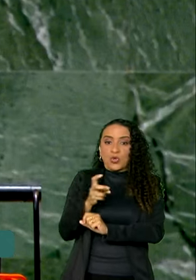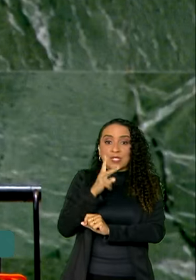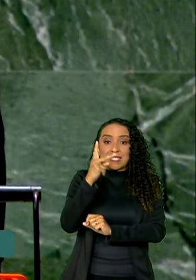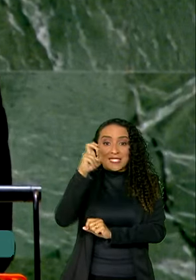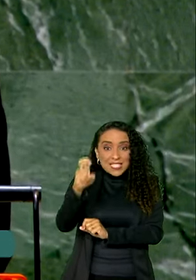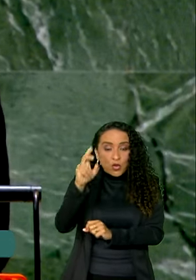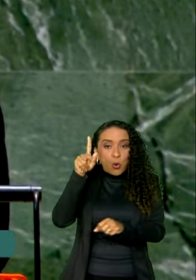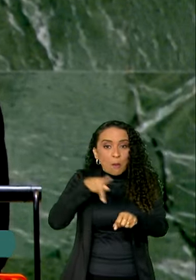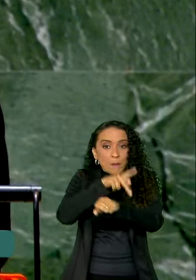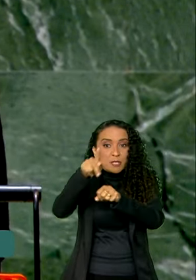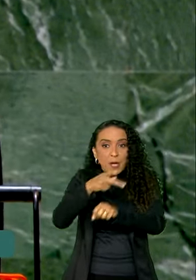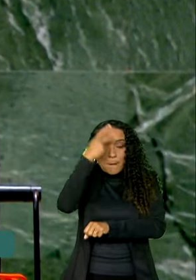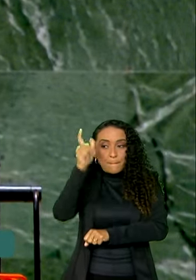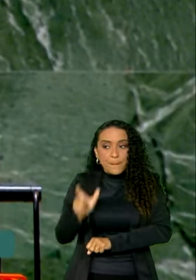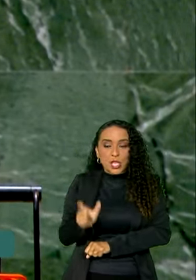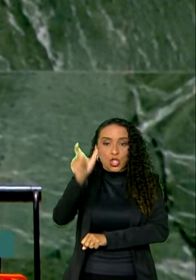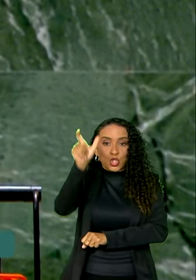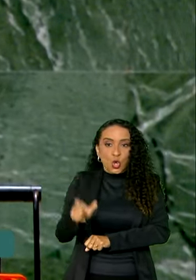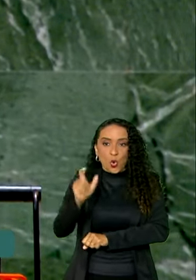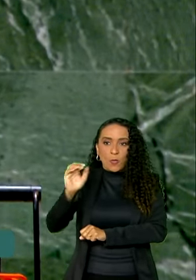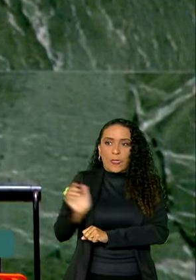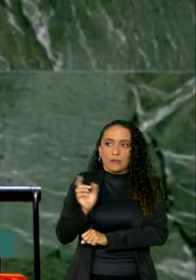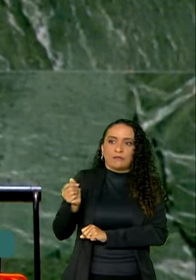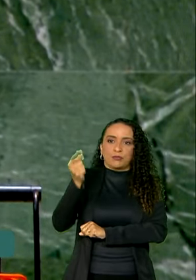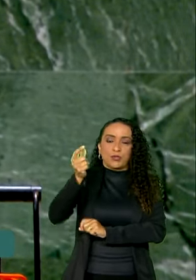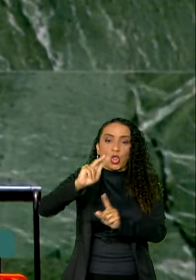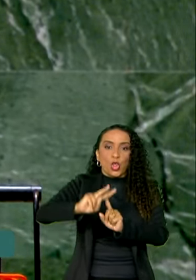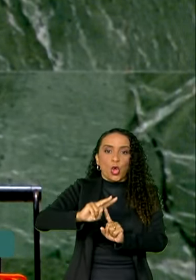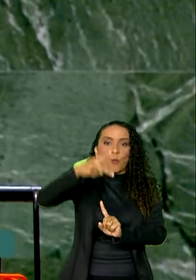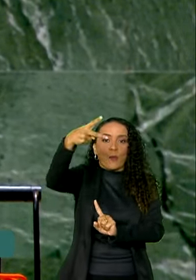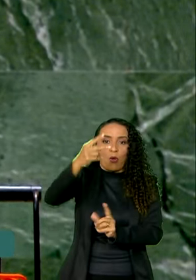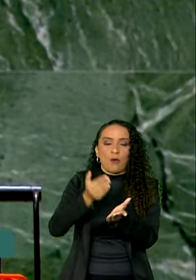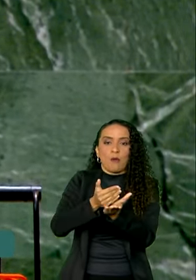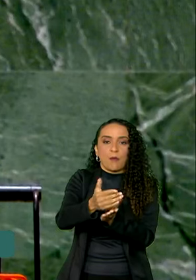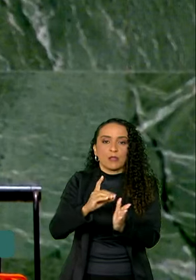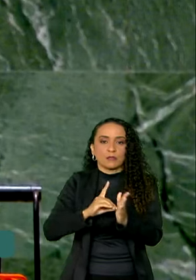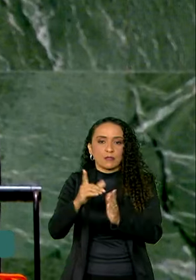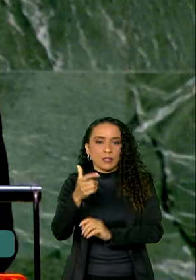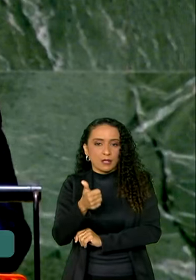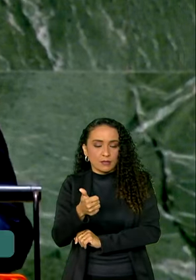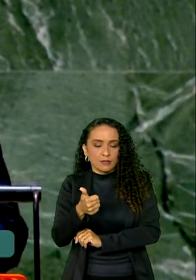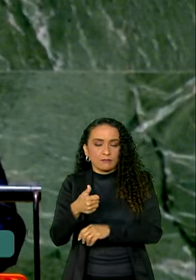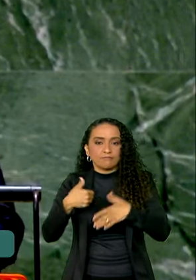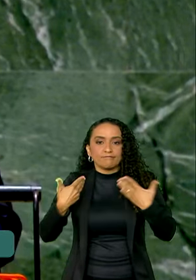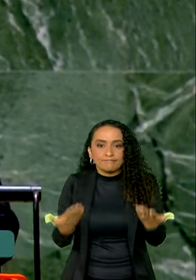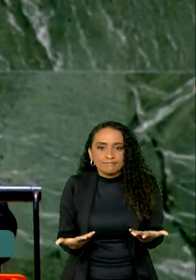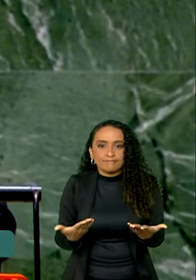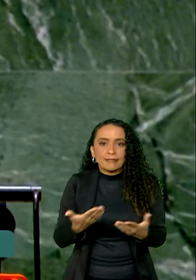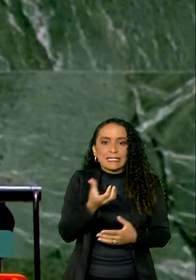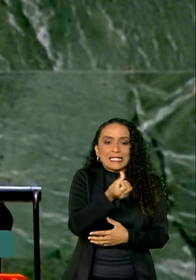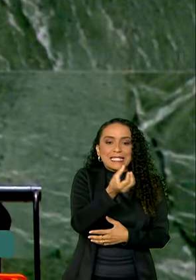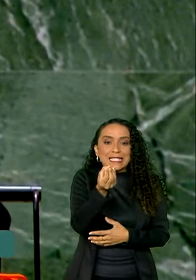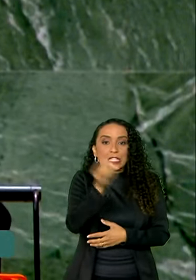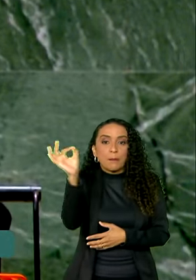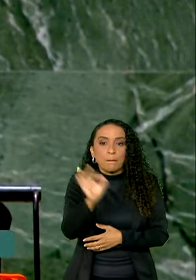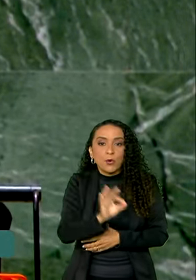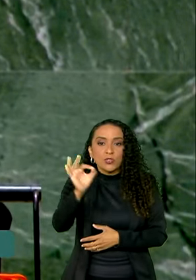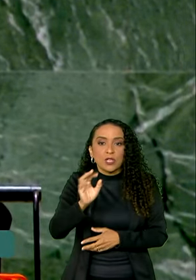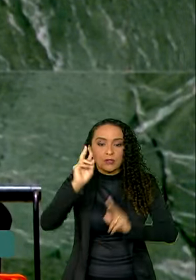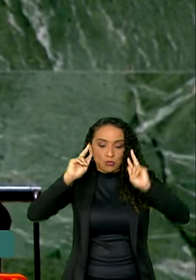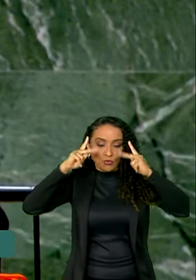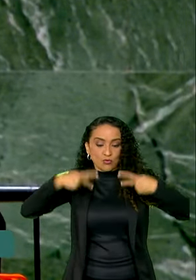principais bilionários mais que dobrou desde o início dessa década, ao passo que 60% da